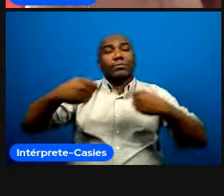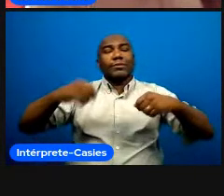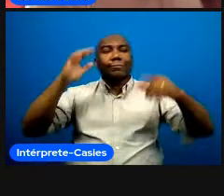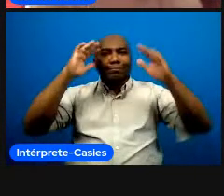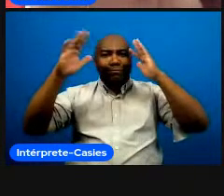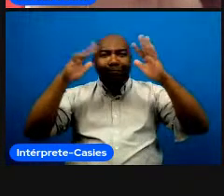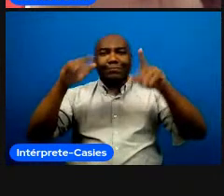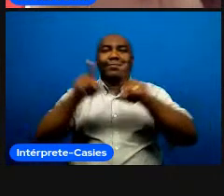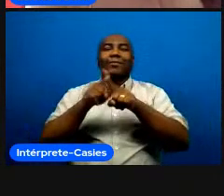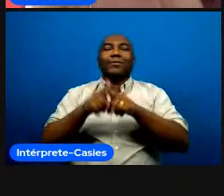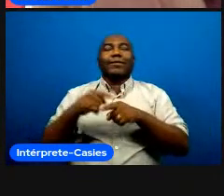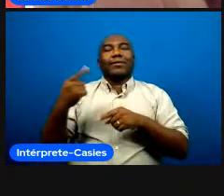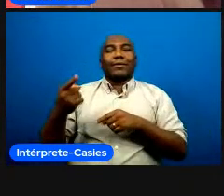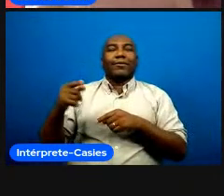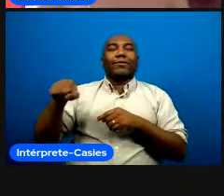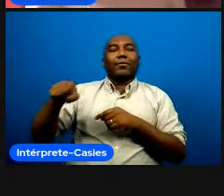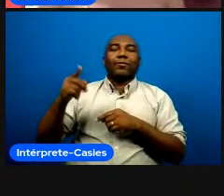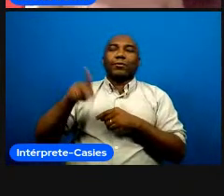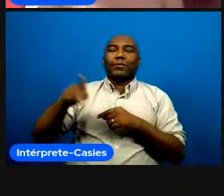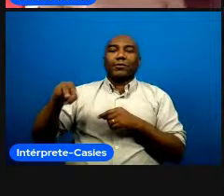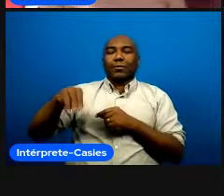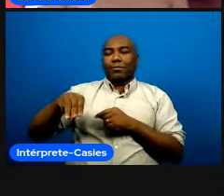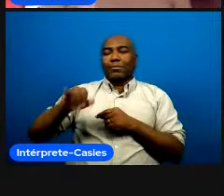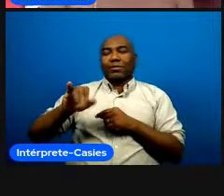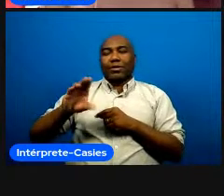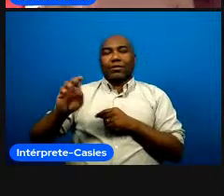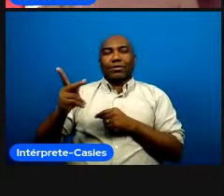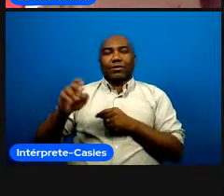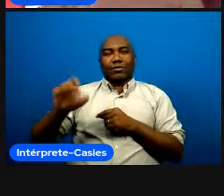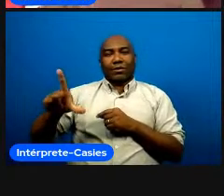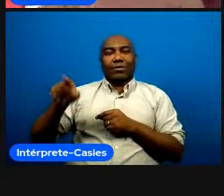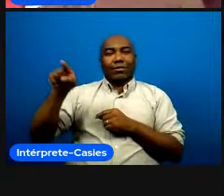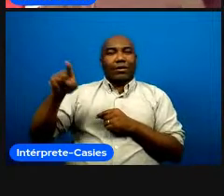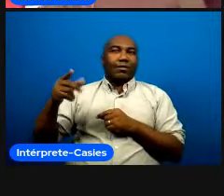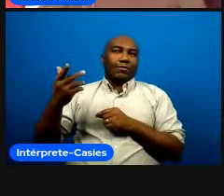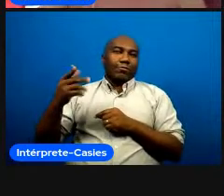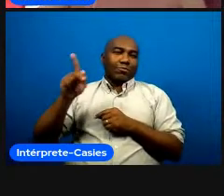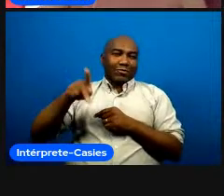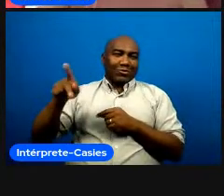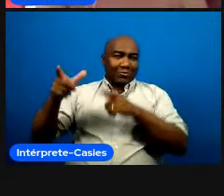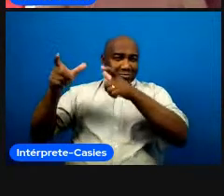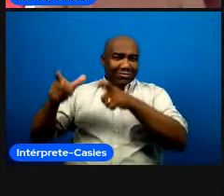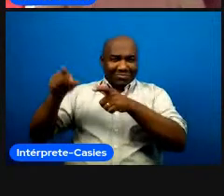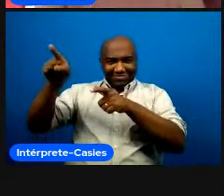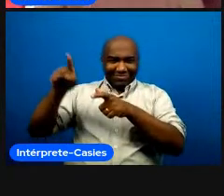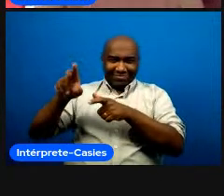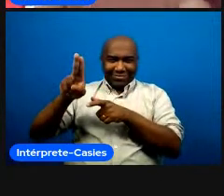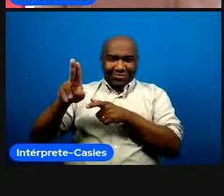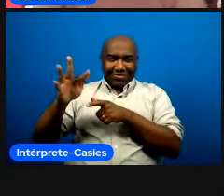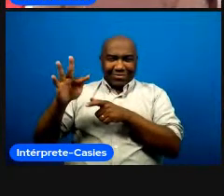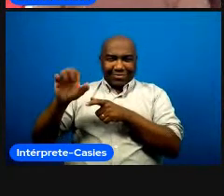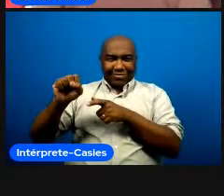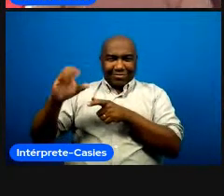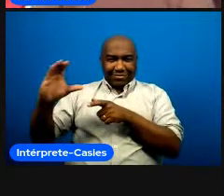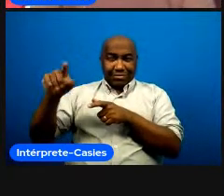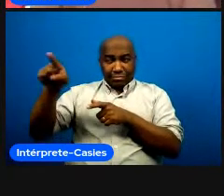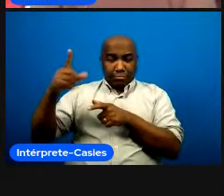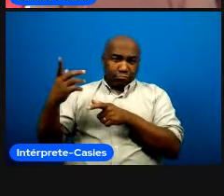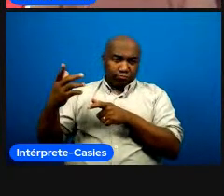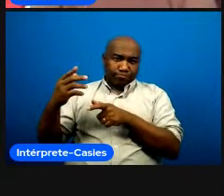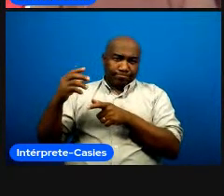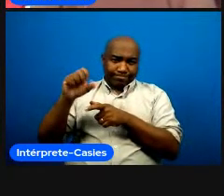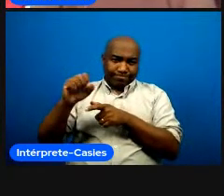pelo Michel Milestede que um professor de Santa Catarina em que a gente sugere como ir trazendo essas competências